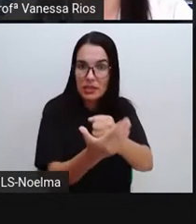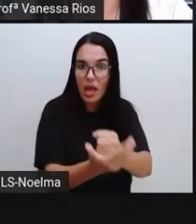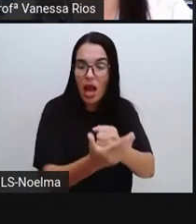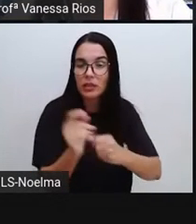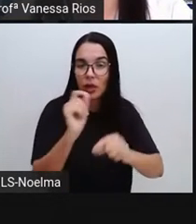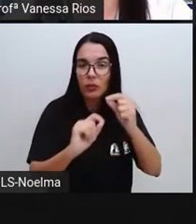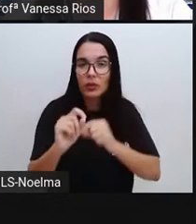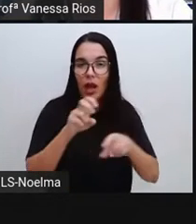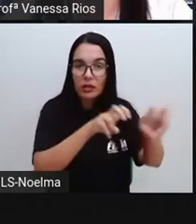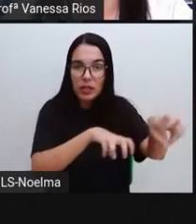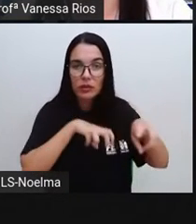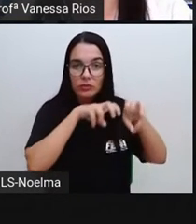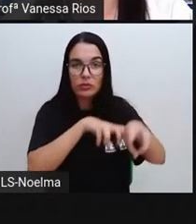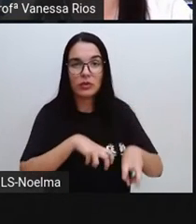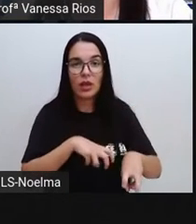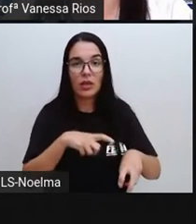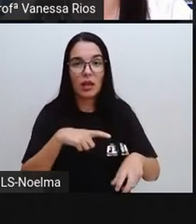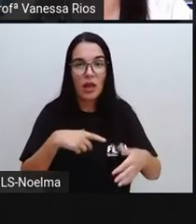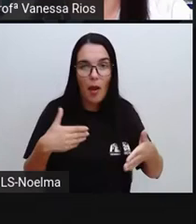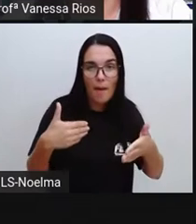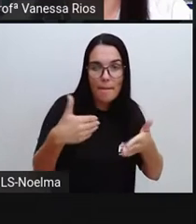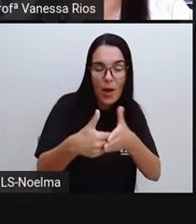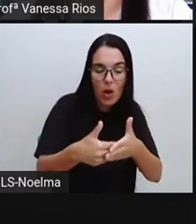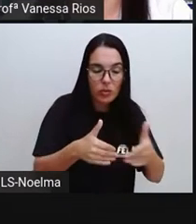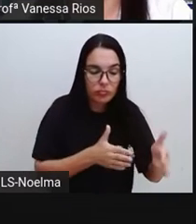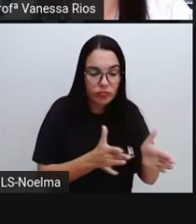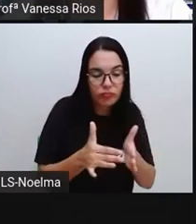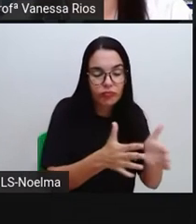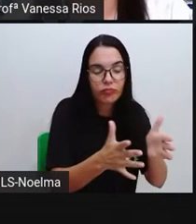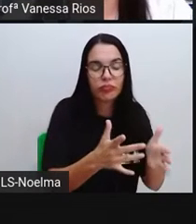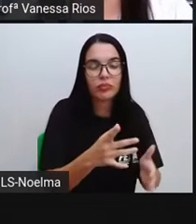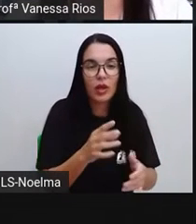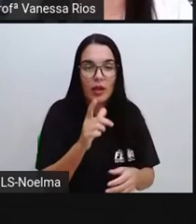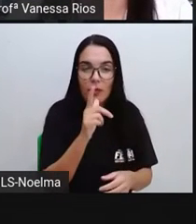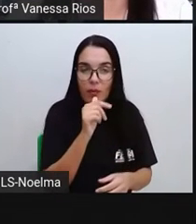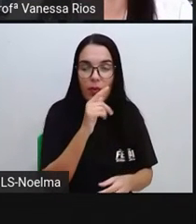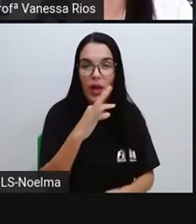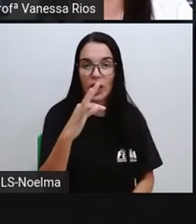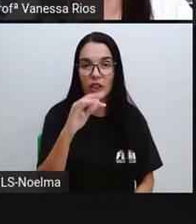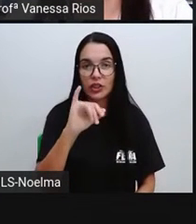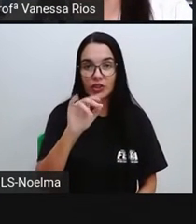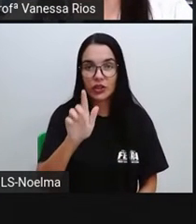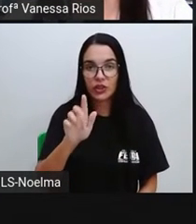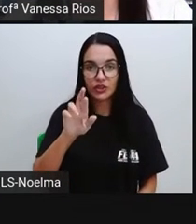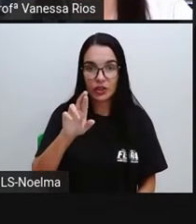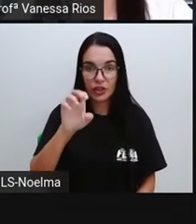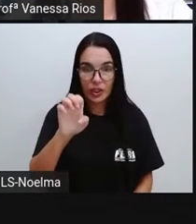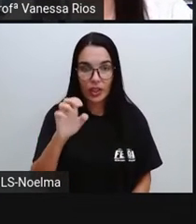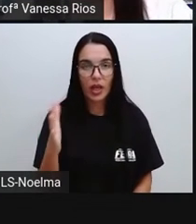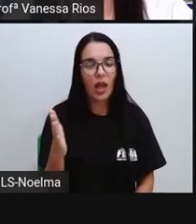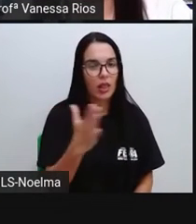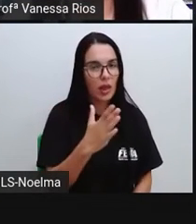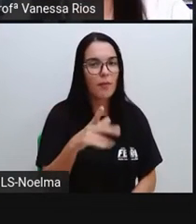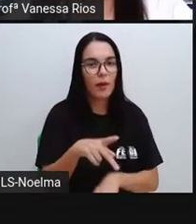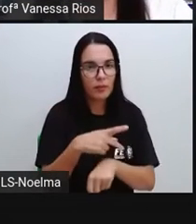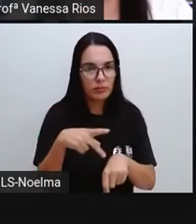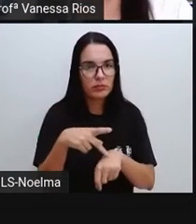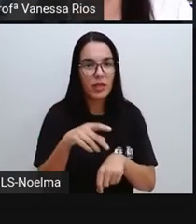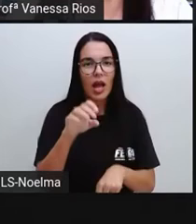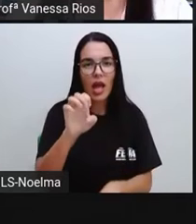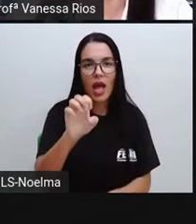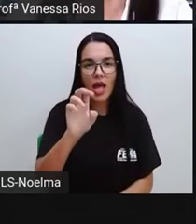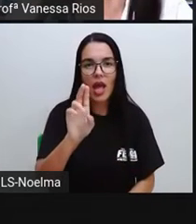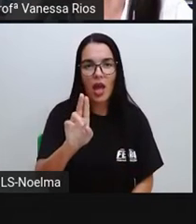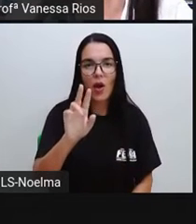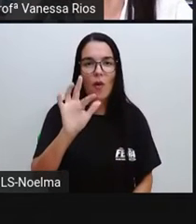surgiram nas proximidades dos rios Tigre e Eufrates, na Mesopotâmia, atual Iraque e Irã, e